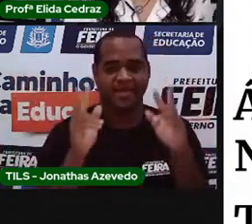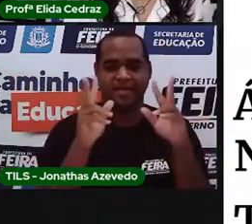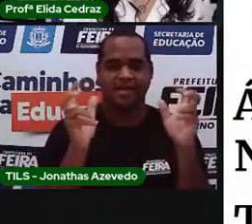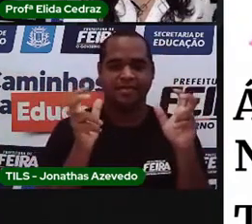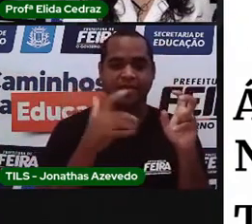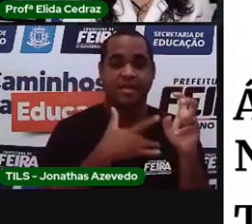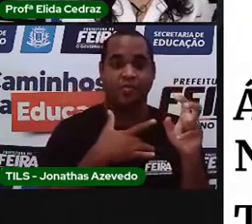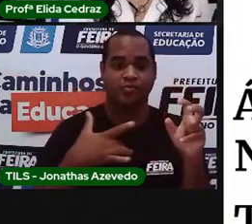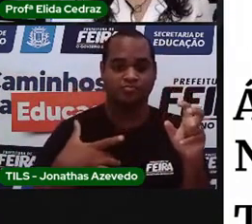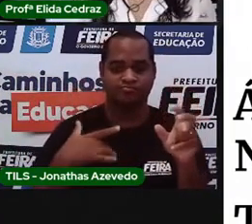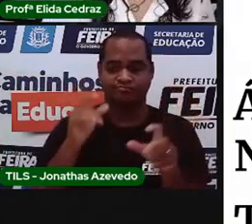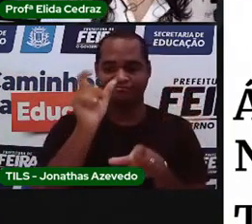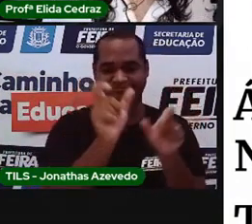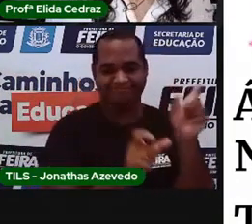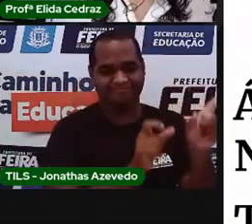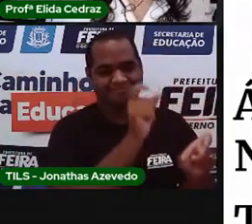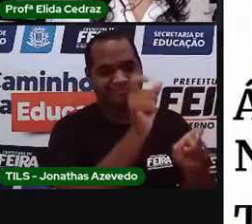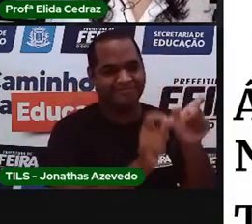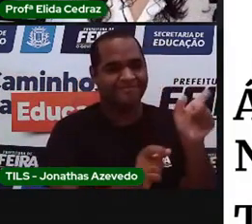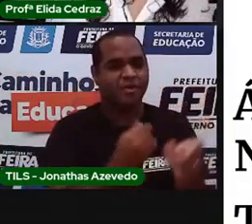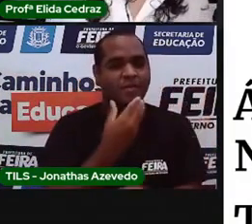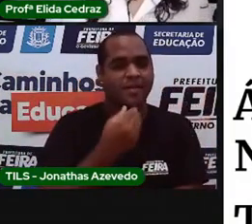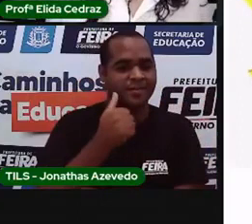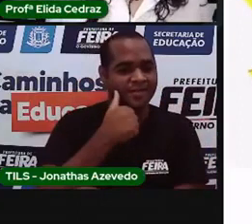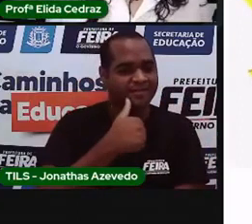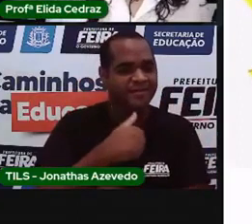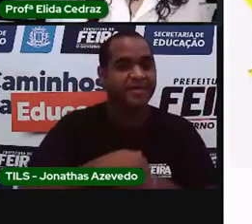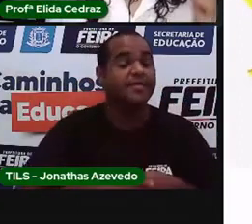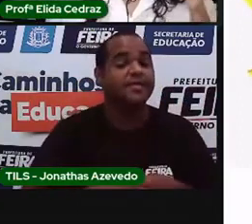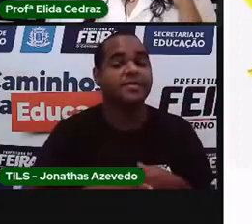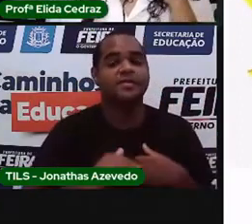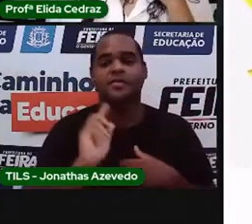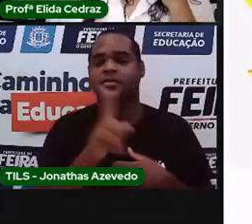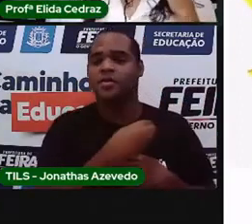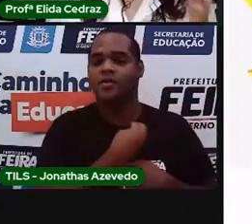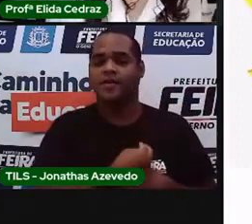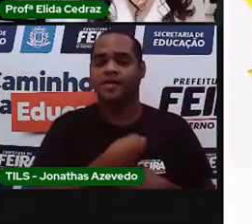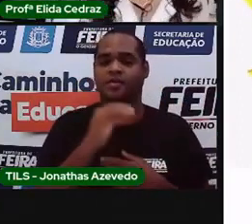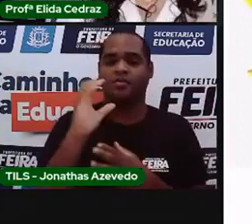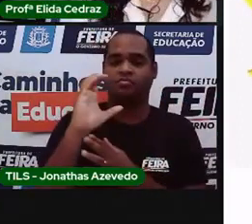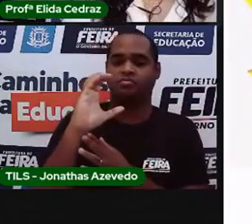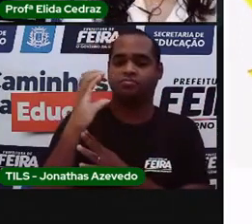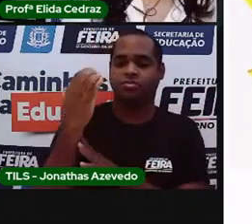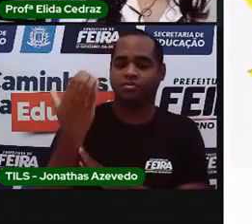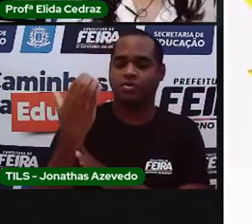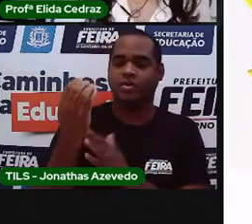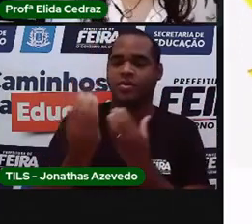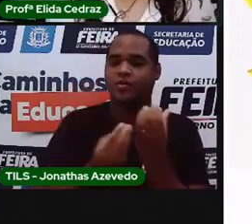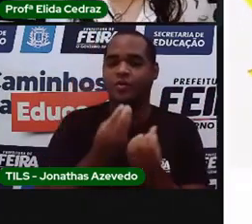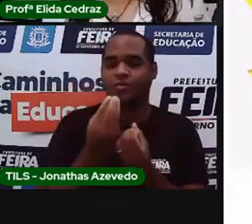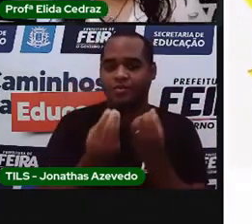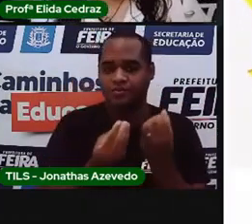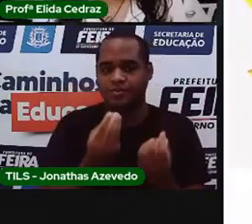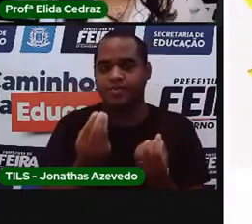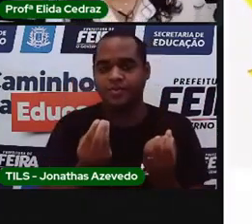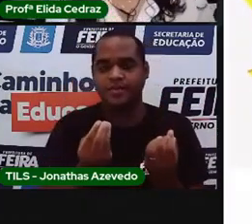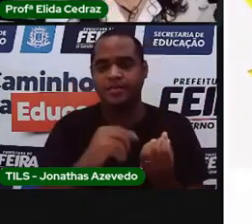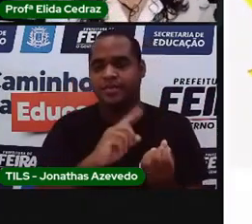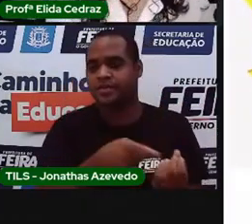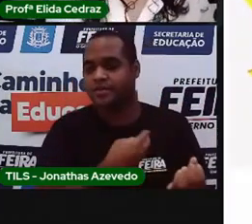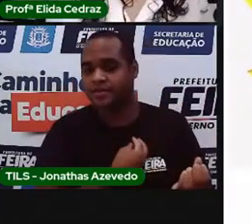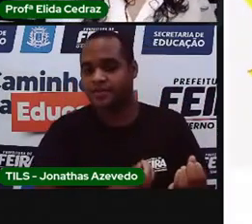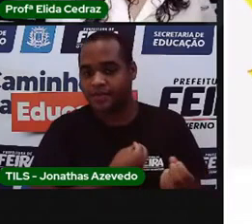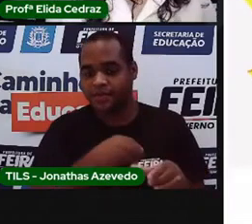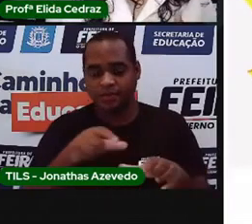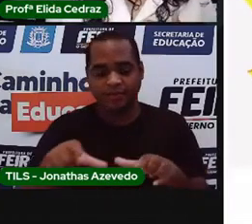com o tema saúde e ser humano. E vamos ver como está o tempo? Como está o tempo aí onde você está?